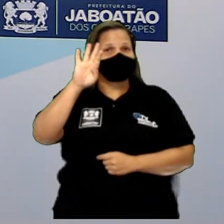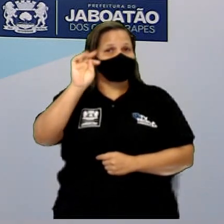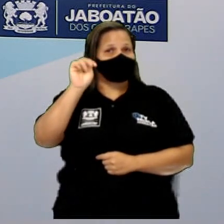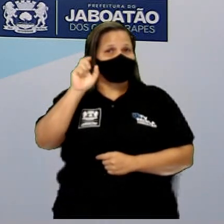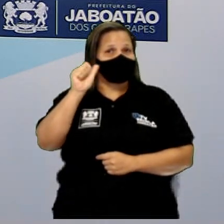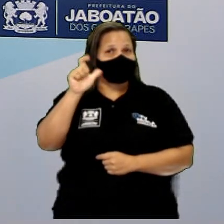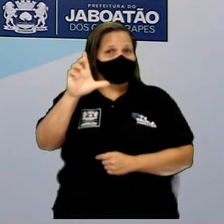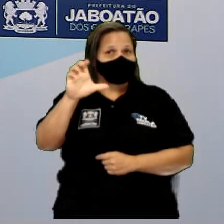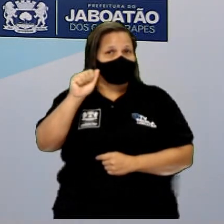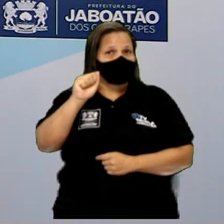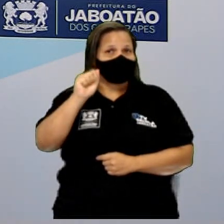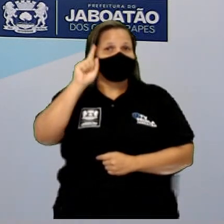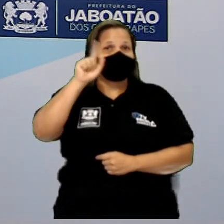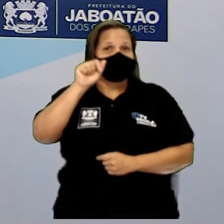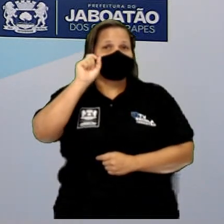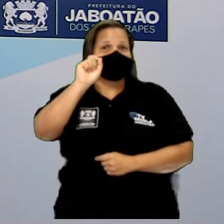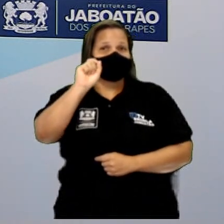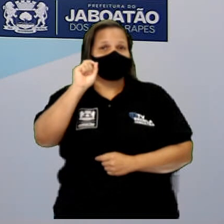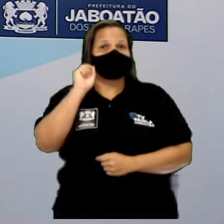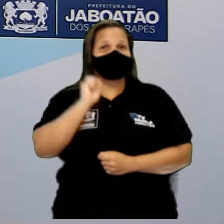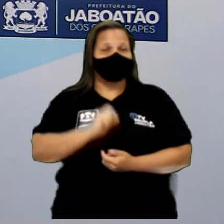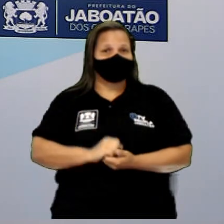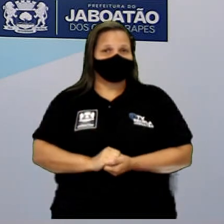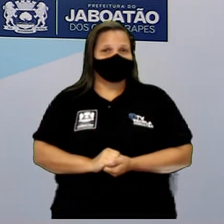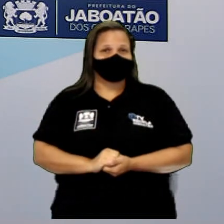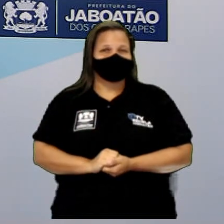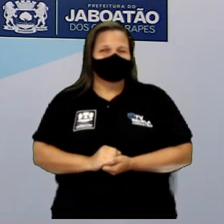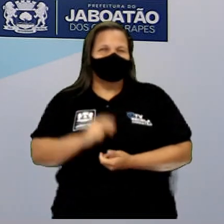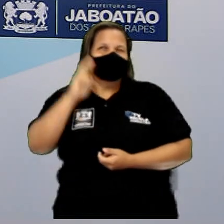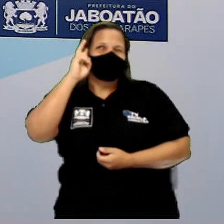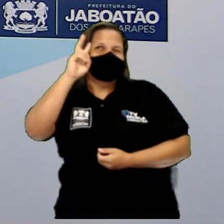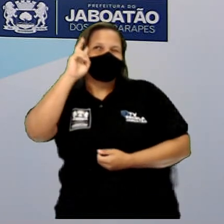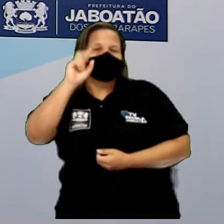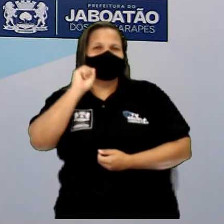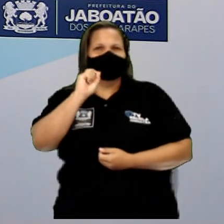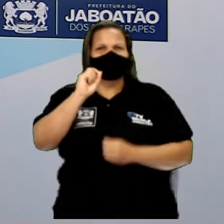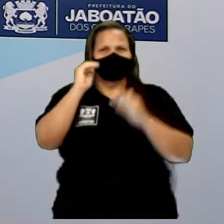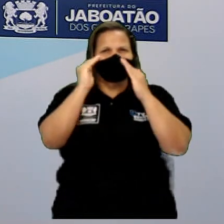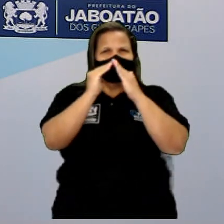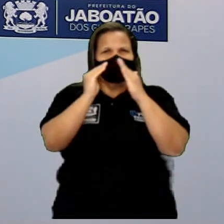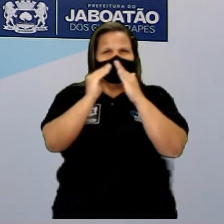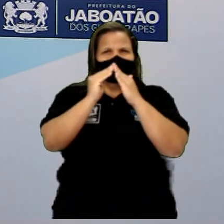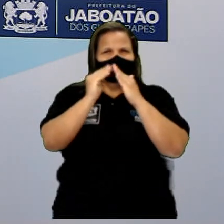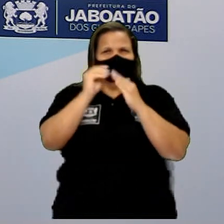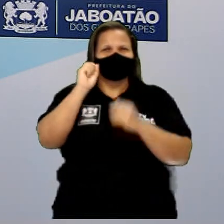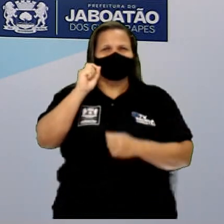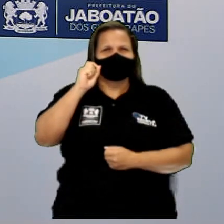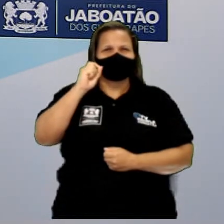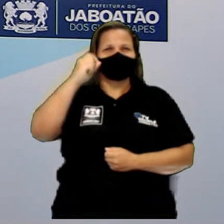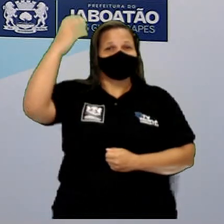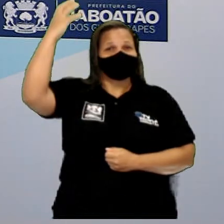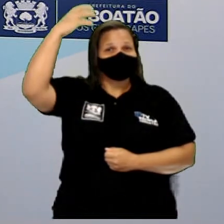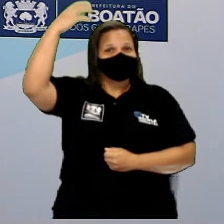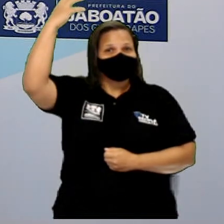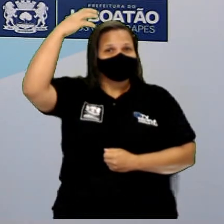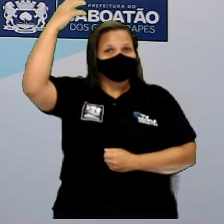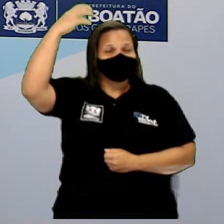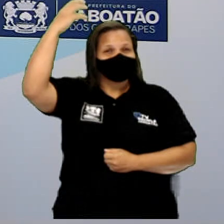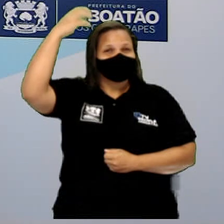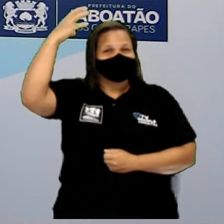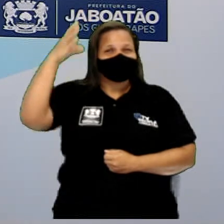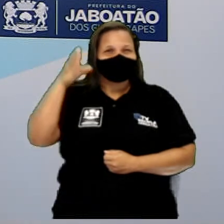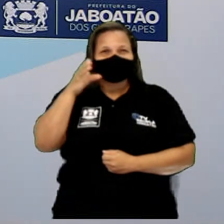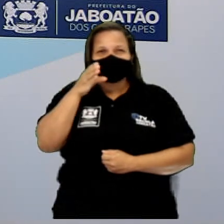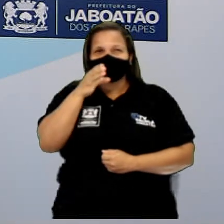elétrica, a gente lembra logo de alguns aparelhos da nossa casa, como o chuveiro elétrico, por exemplo. Vamos dar uma olhada